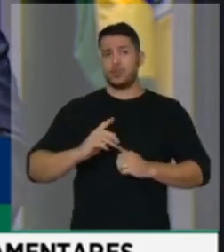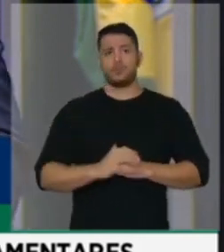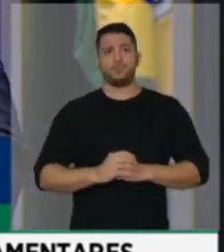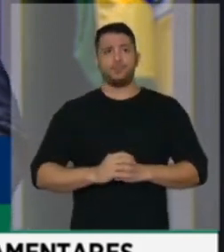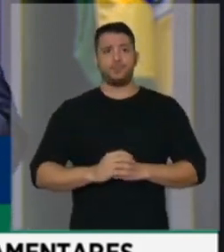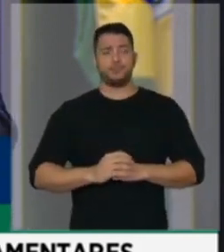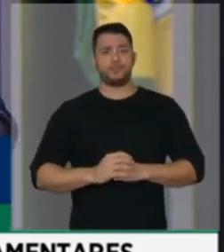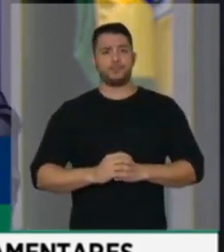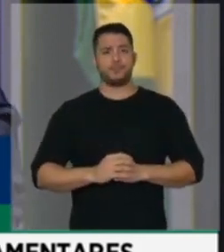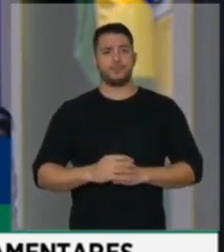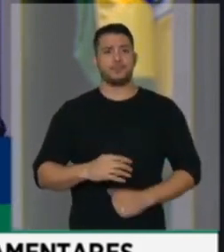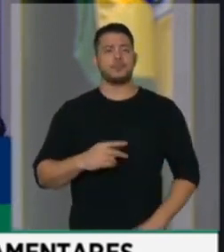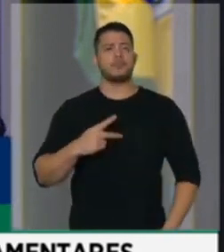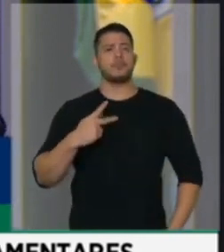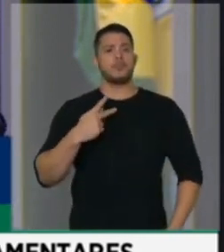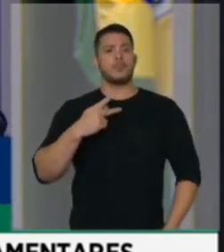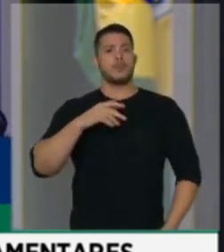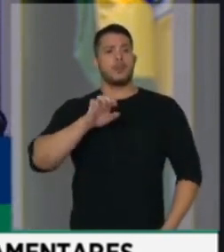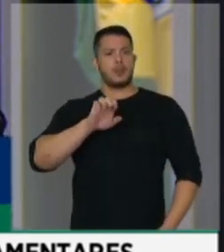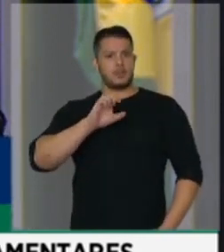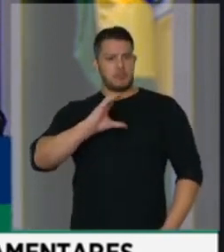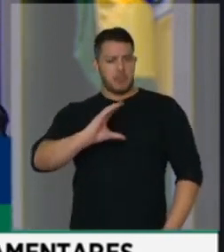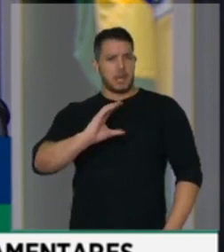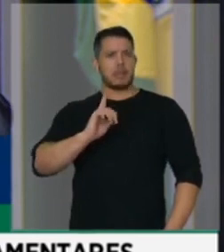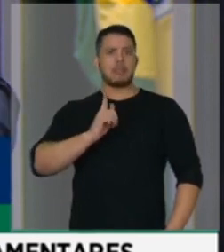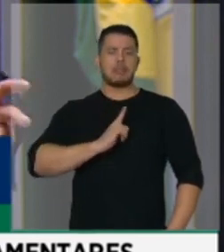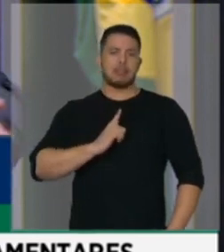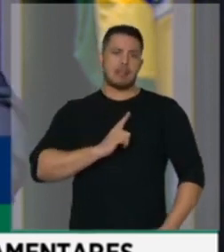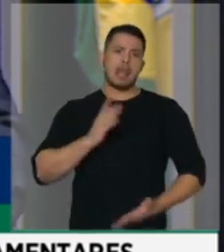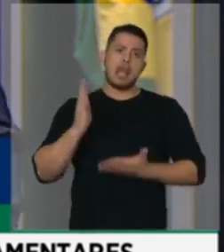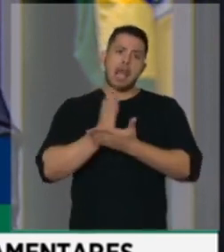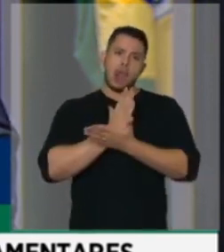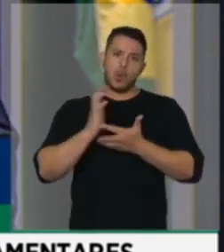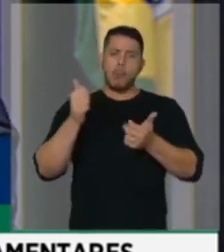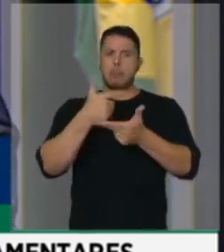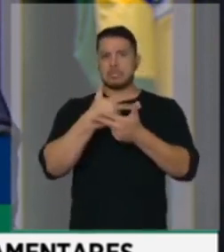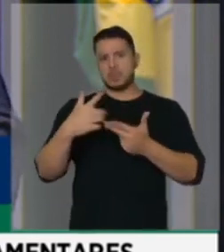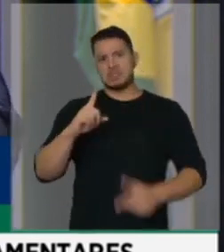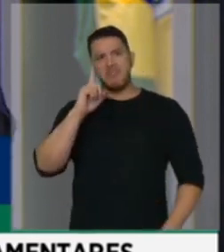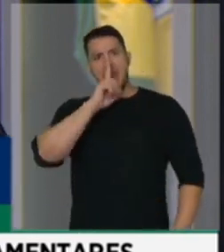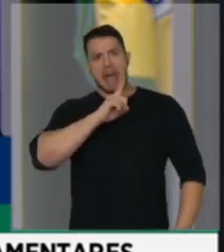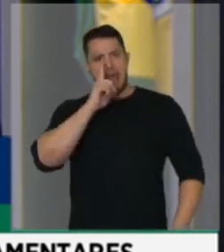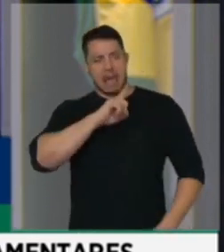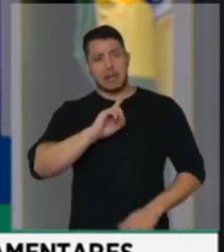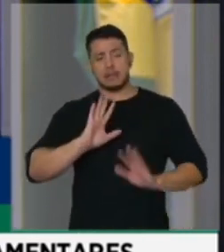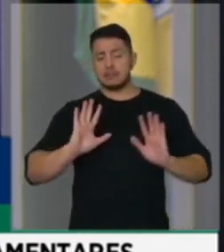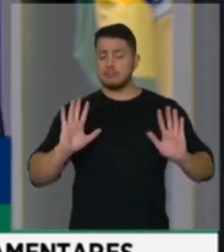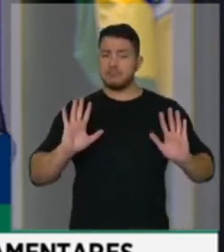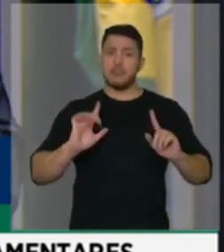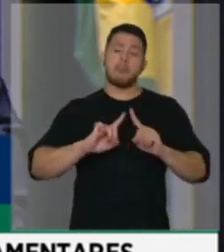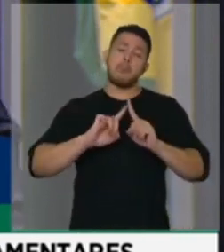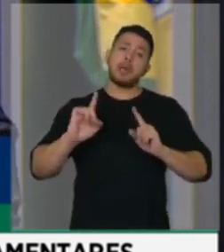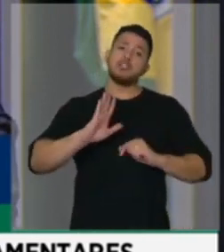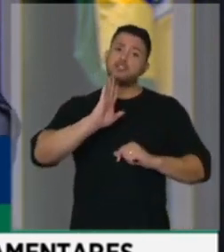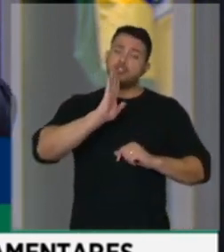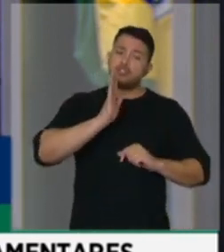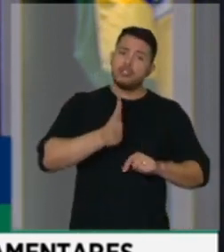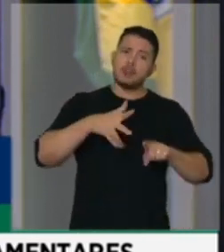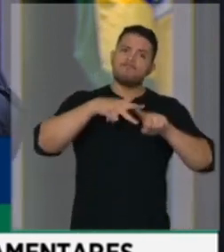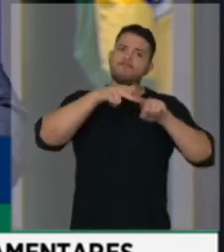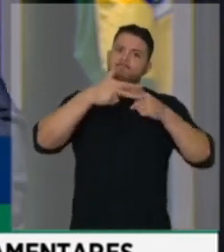com algumas distorções, algumas questões controversas, mas que já foram feitos alguns ajustes.